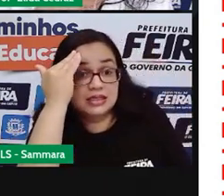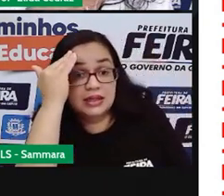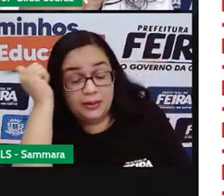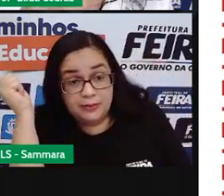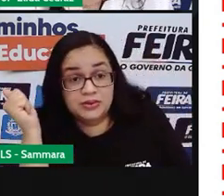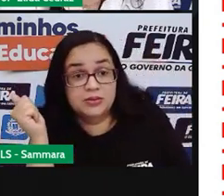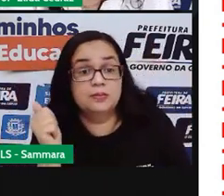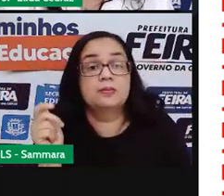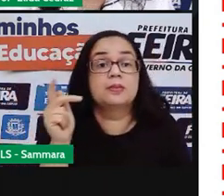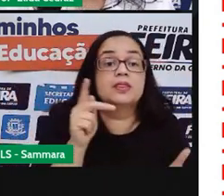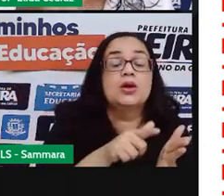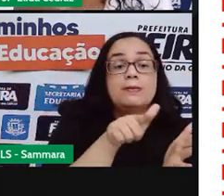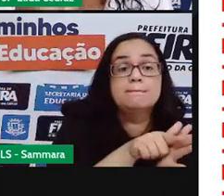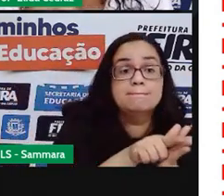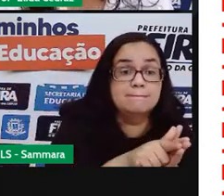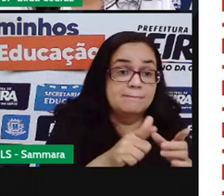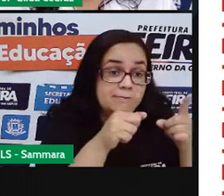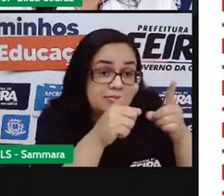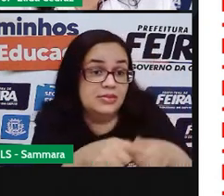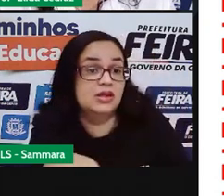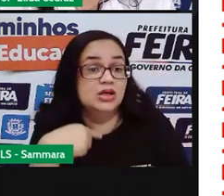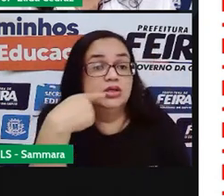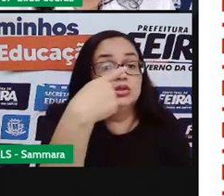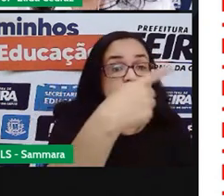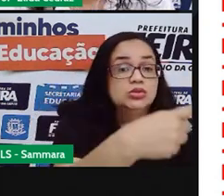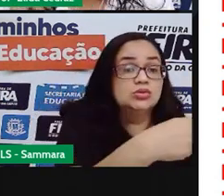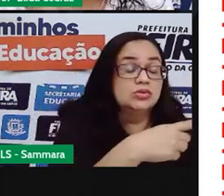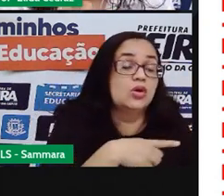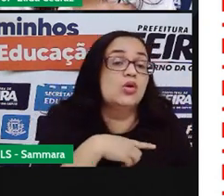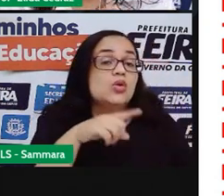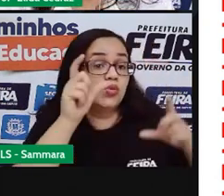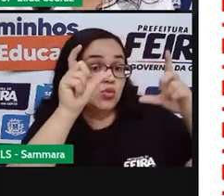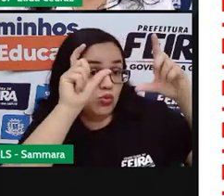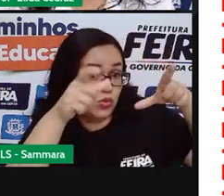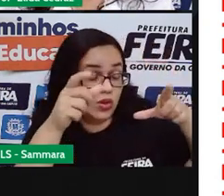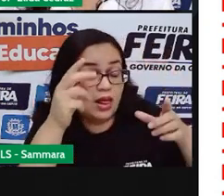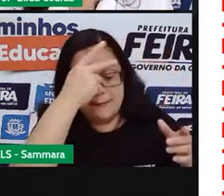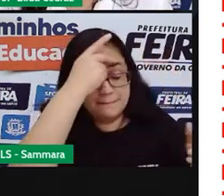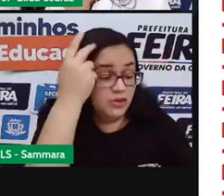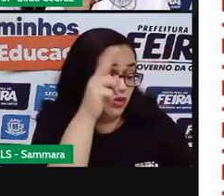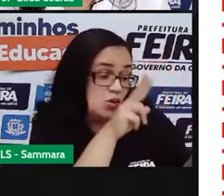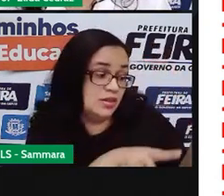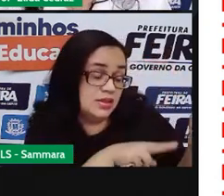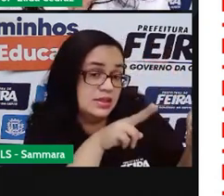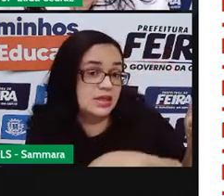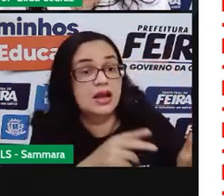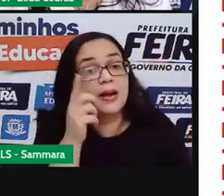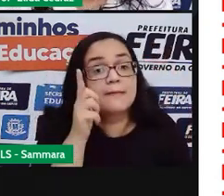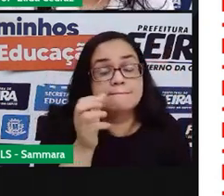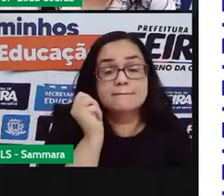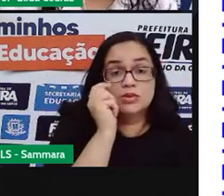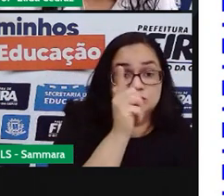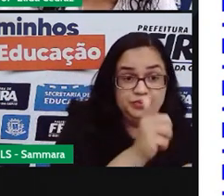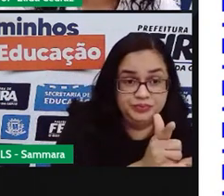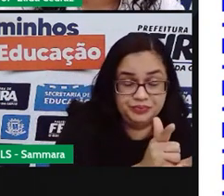realmente o panfleto chegou no seu destino, que é o leitor consumidor.